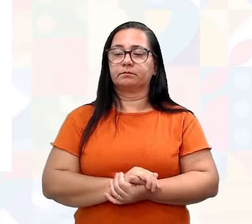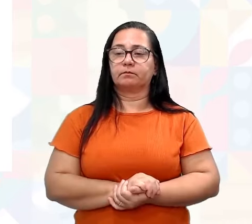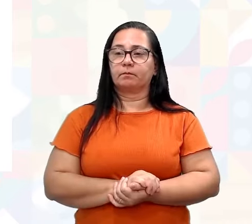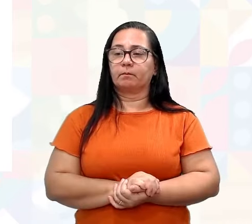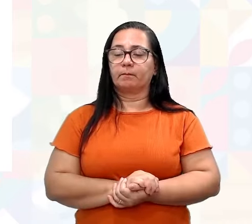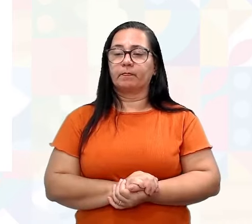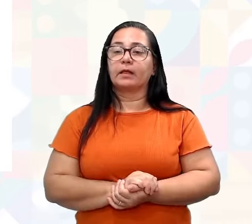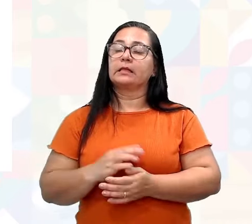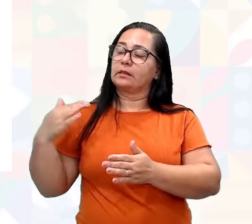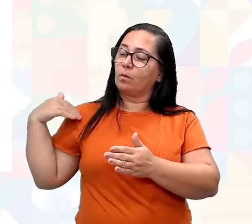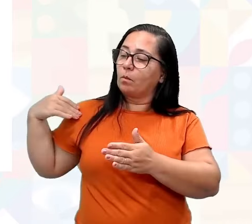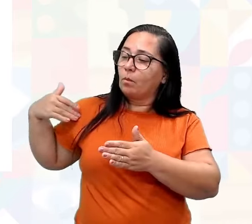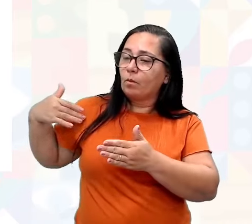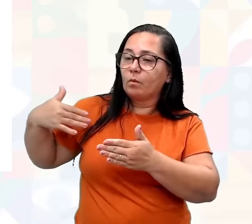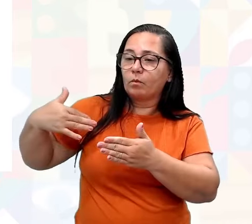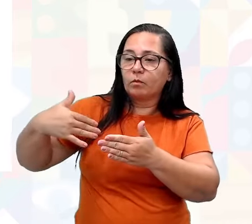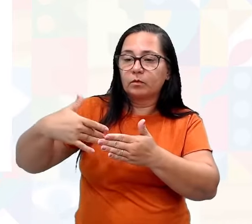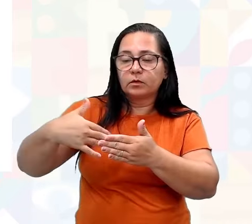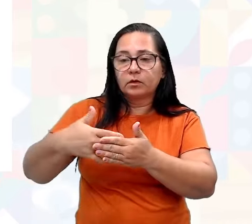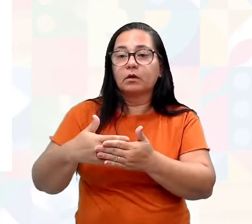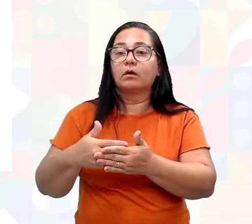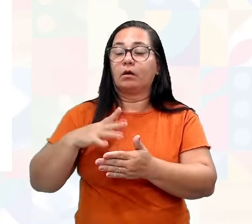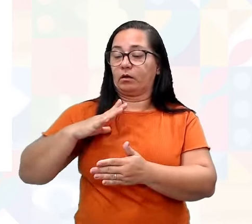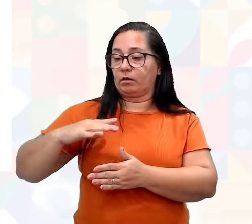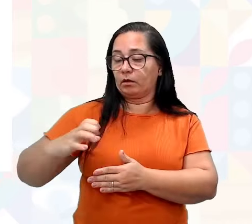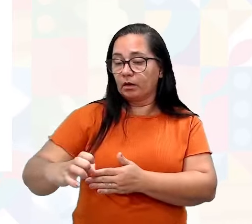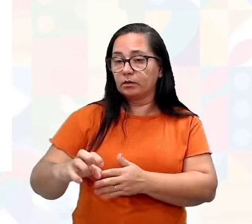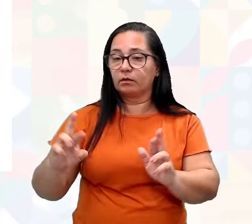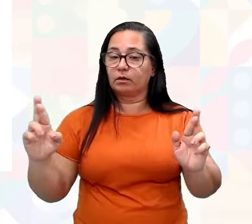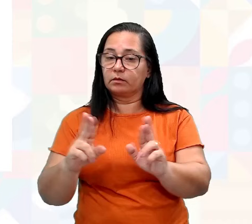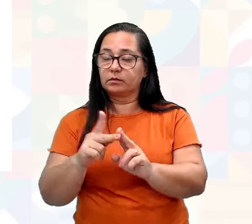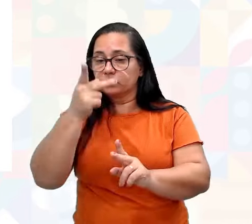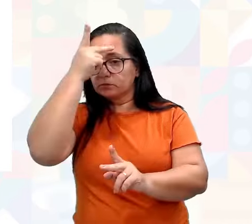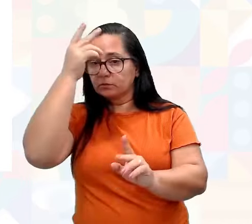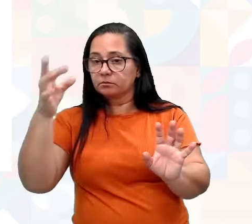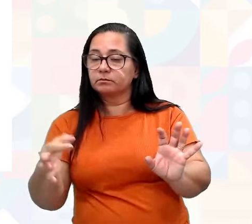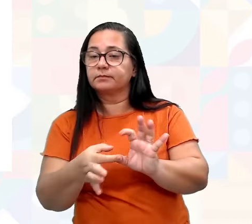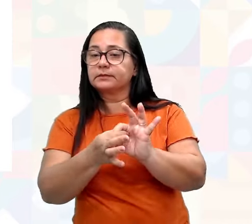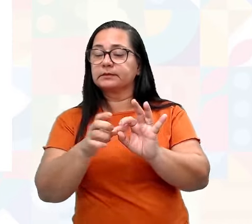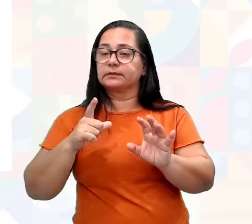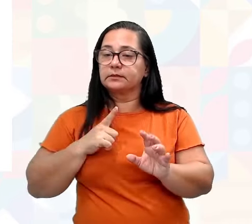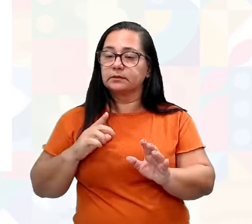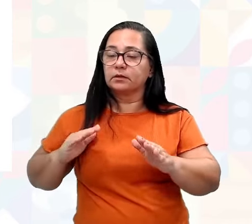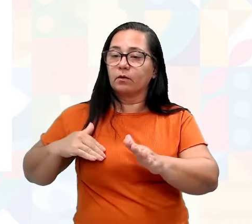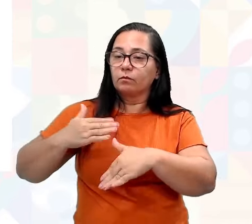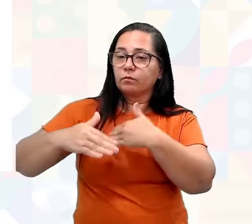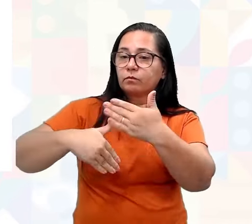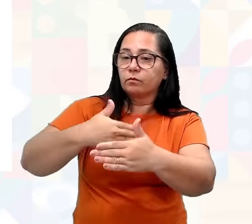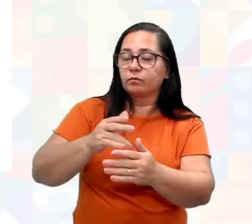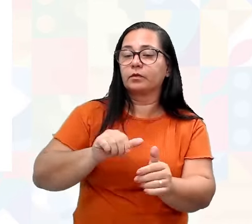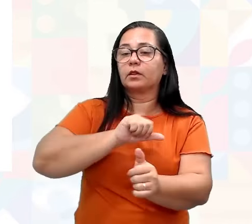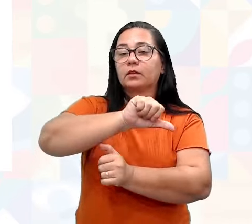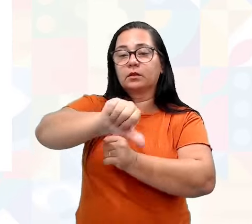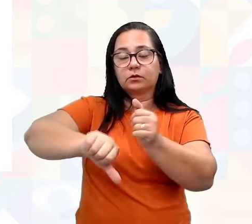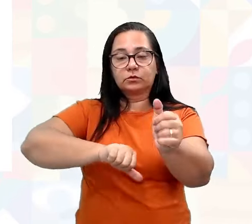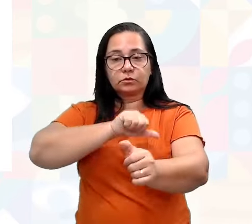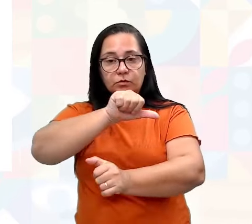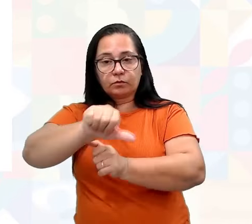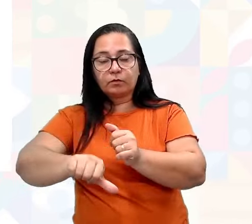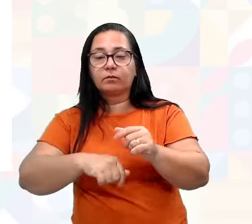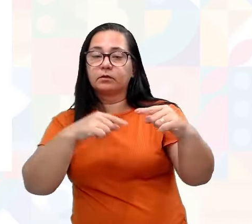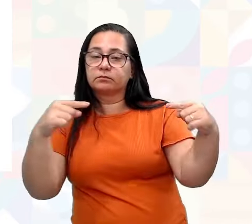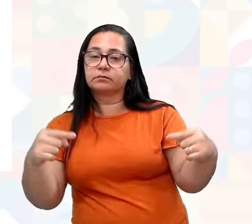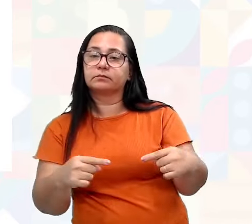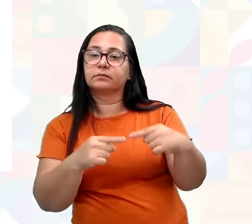Ao longo do tempo, tanto a ética quanto as relações interpessoais têm envolvido e se transformado de